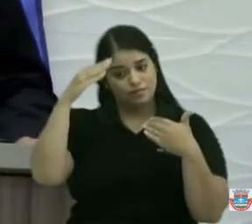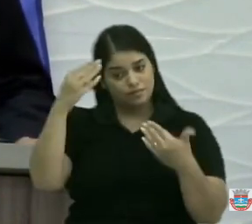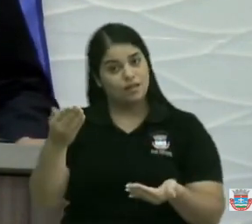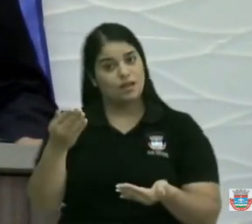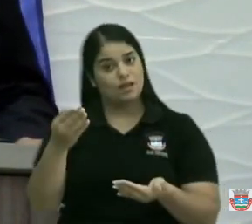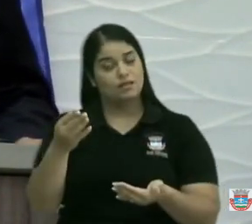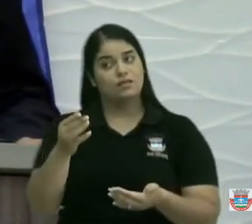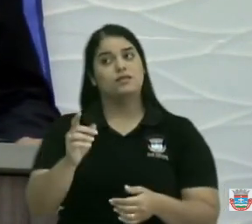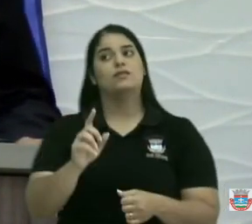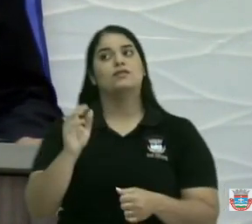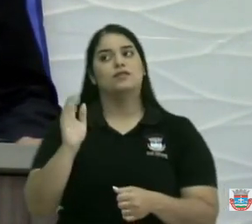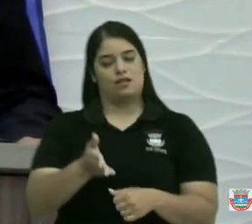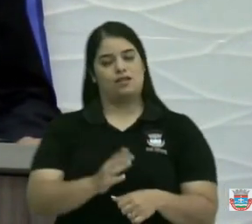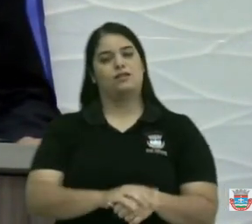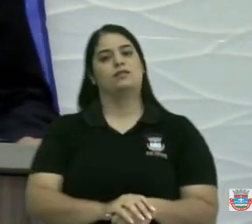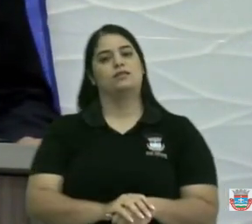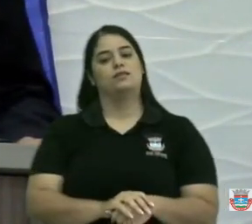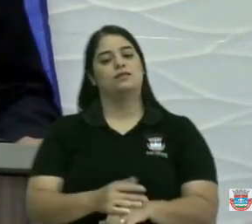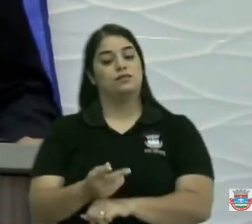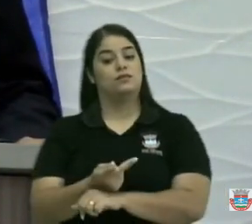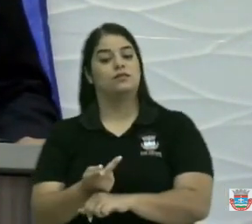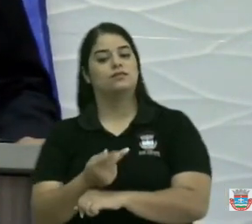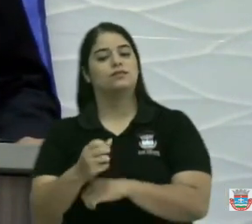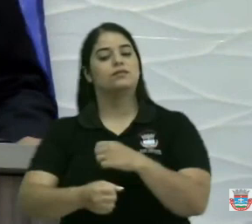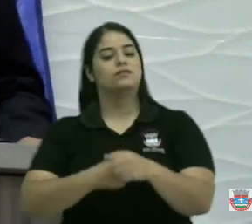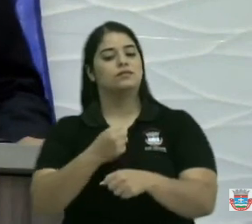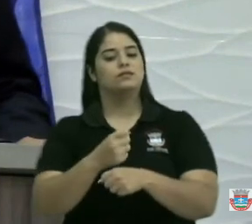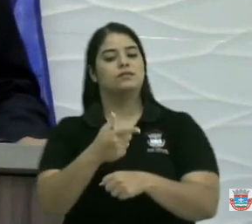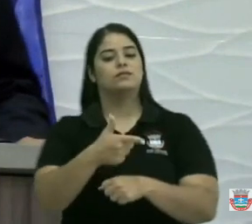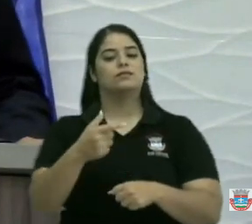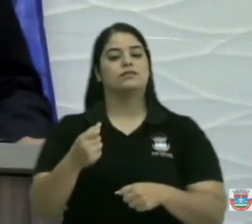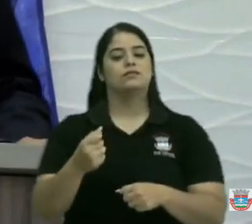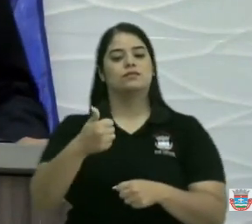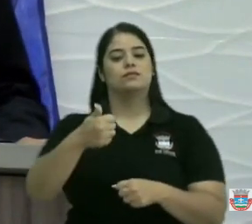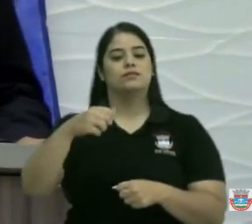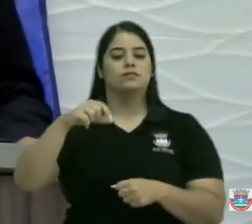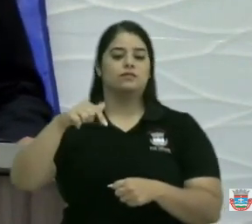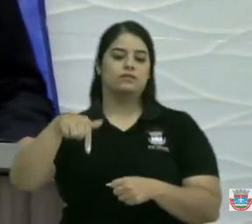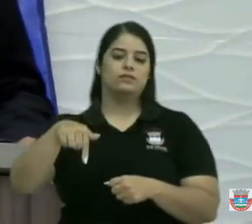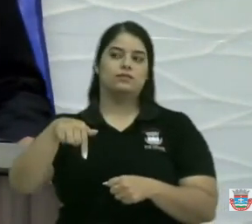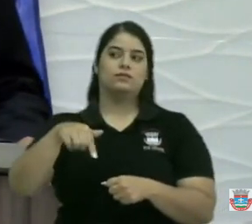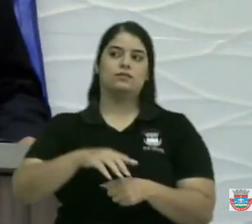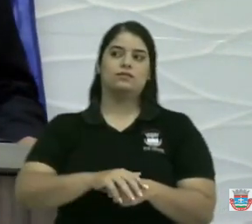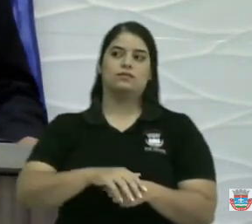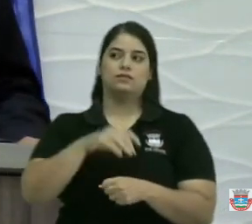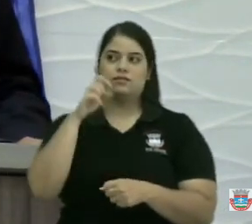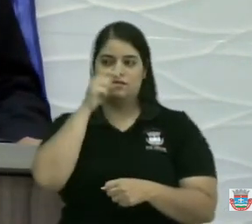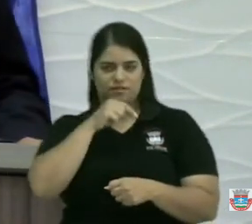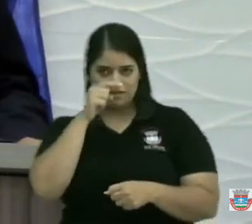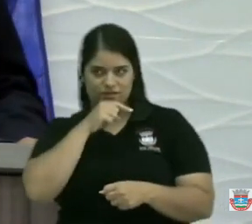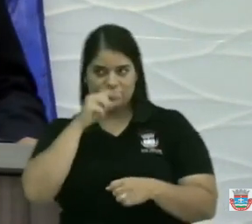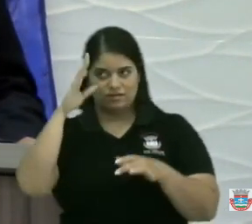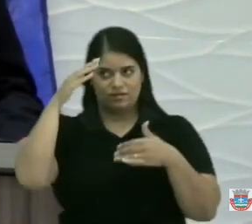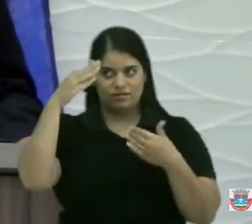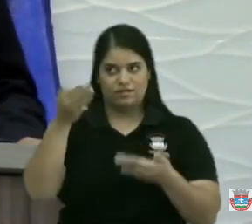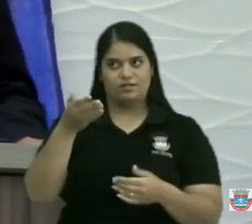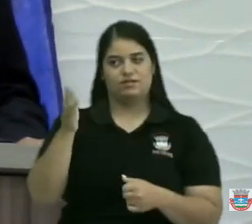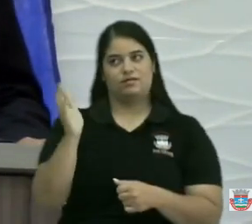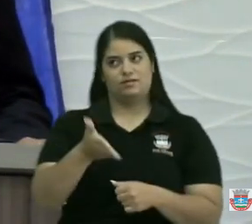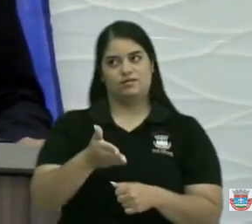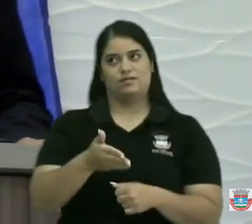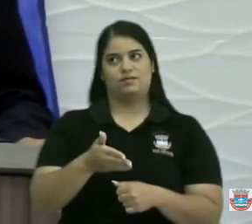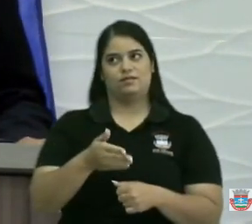foi na casa dele, em 2017. Só ia chegar e dizer que é minha mentira, porque Vossa Excelência já falou nessa mesma